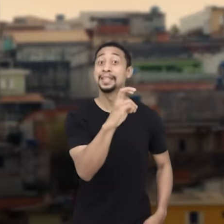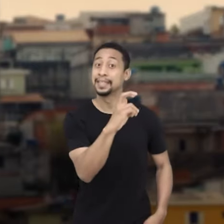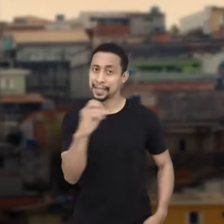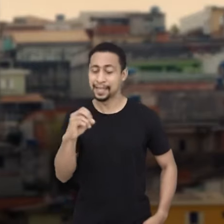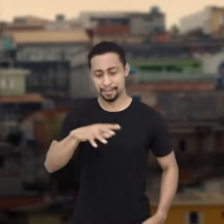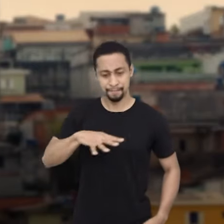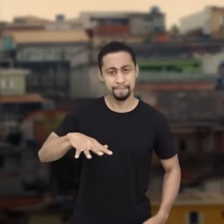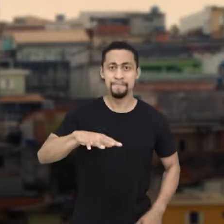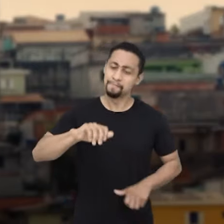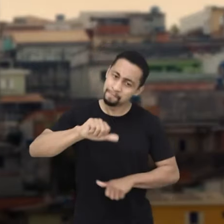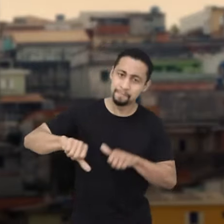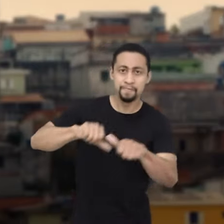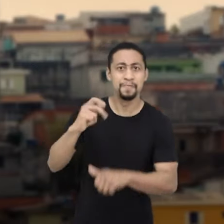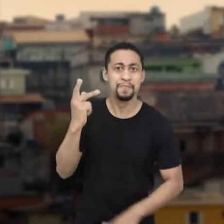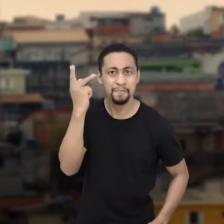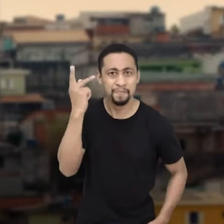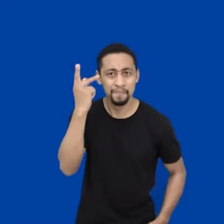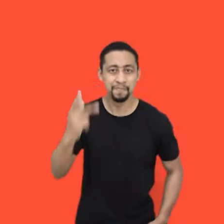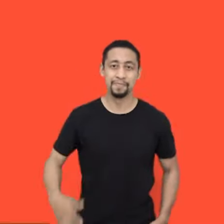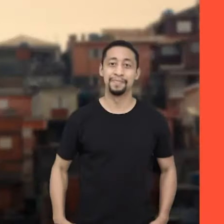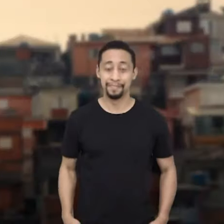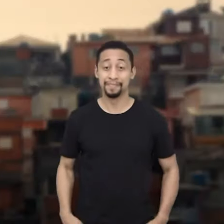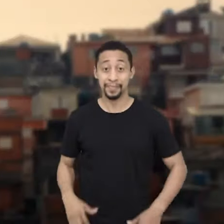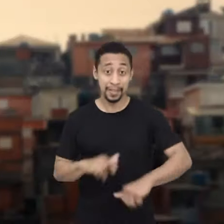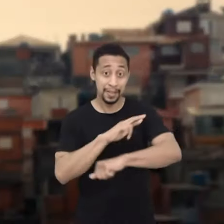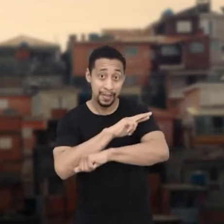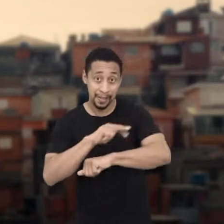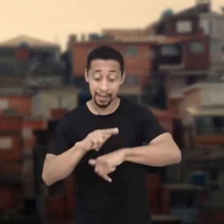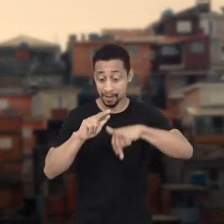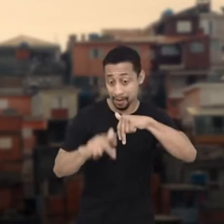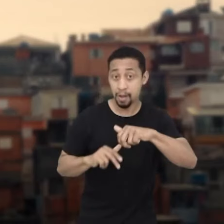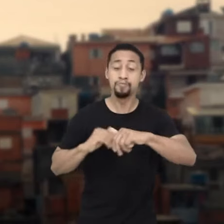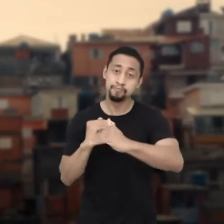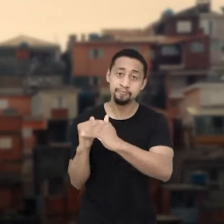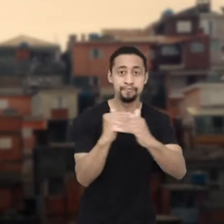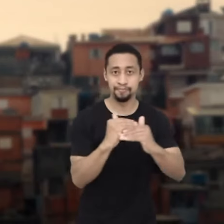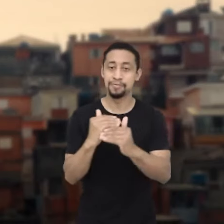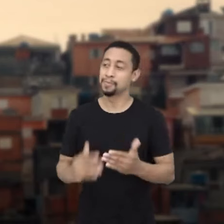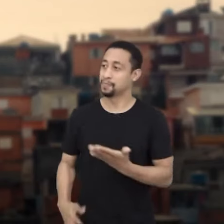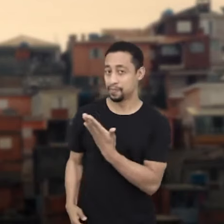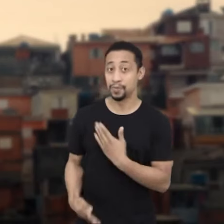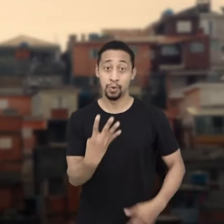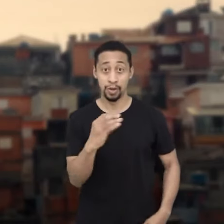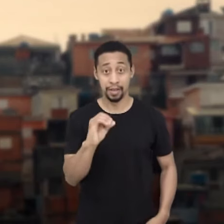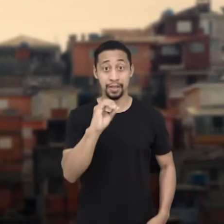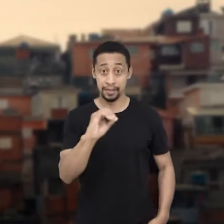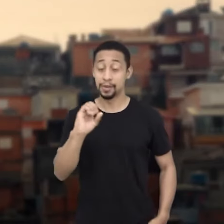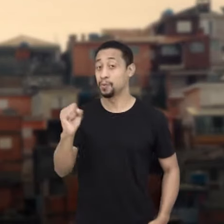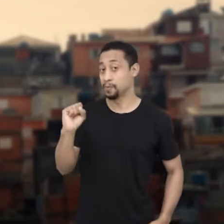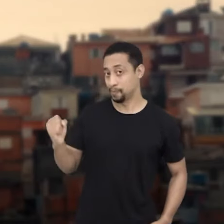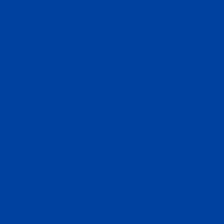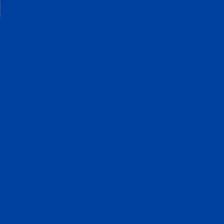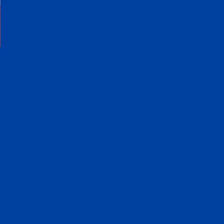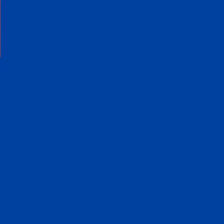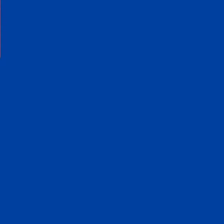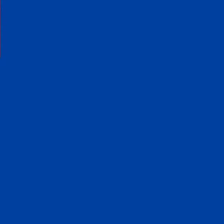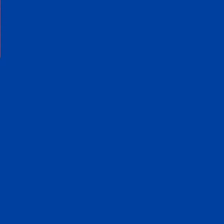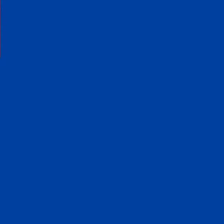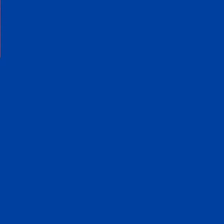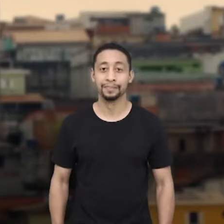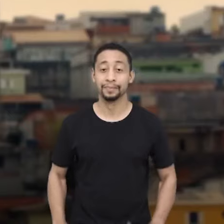500 pela mudança em São Paulo. Pela igualdade de gênero e raça. Sou Chile Moura, 40, 0, 8, 8.